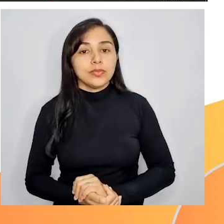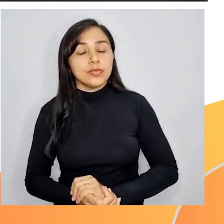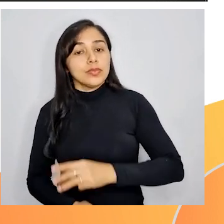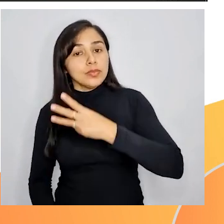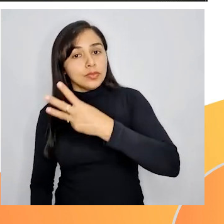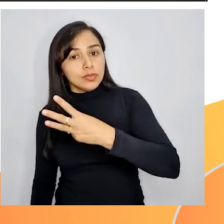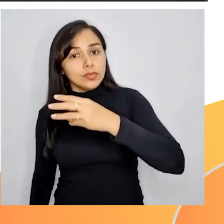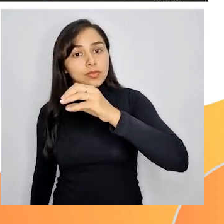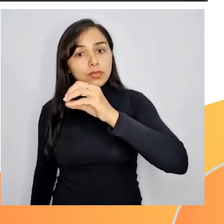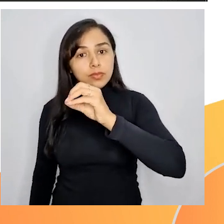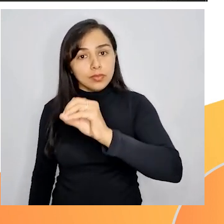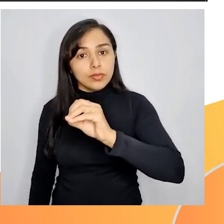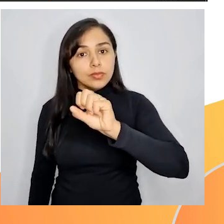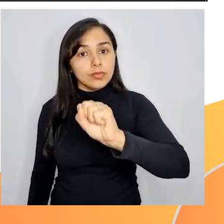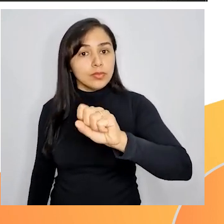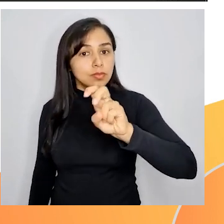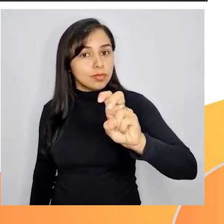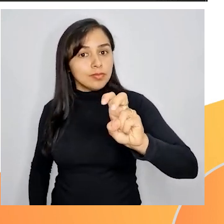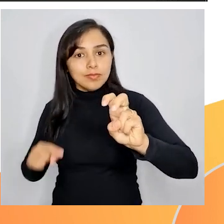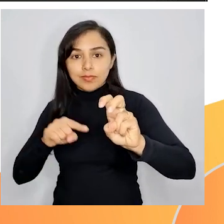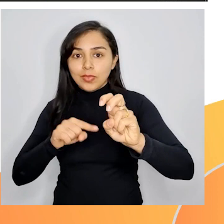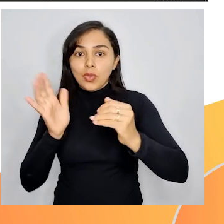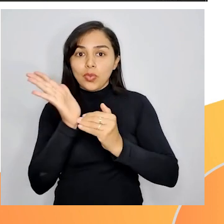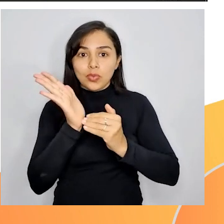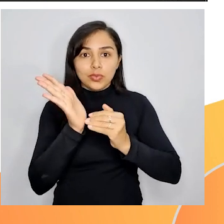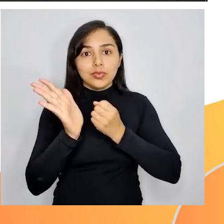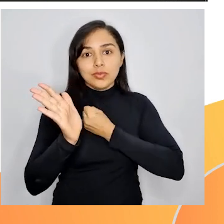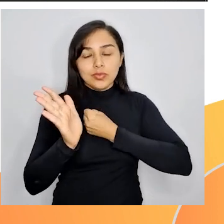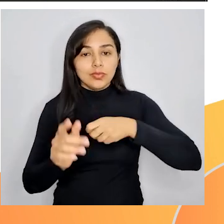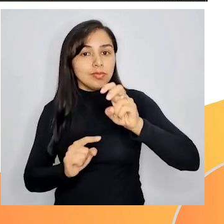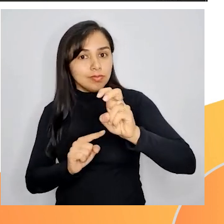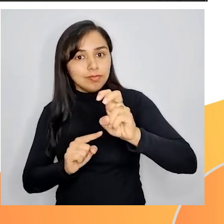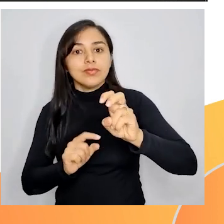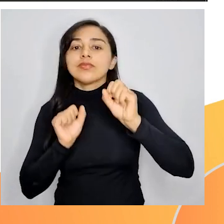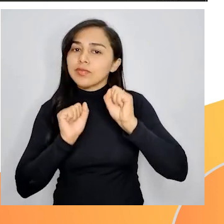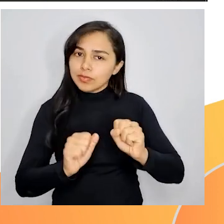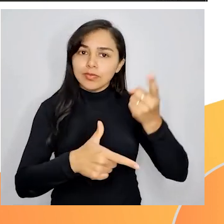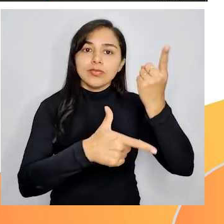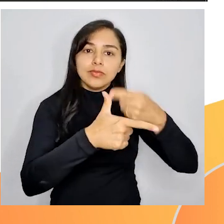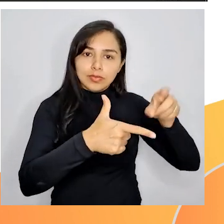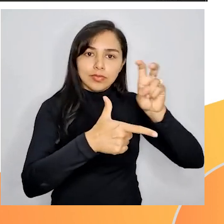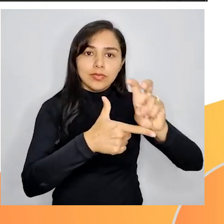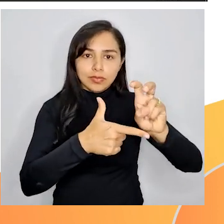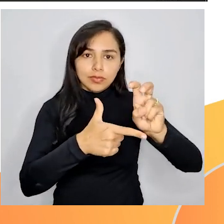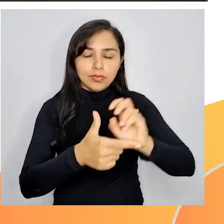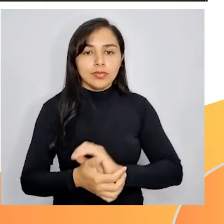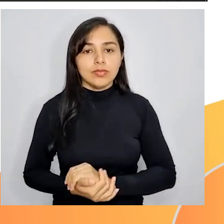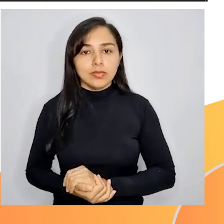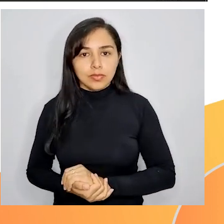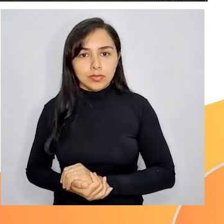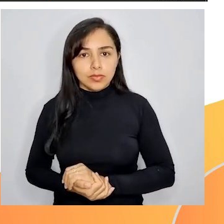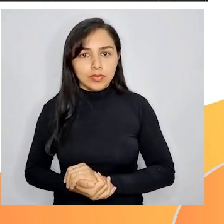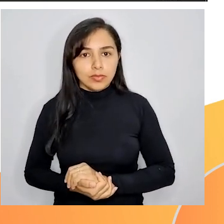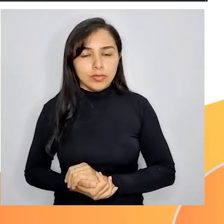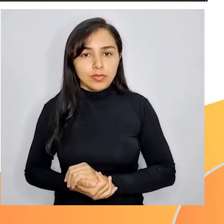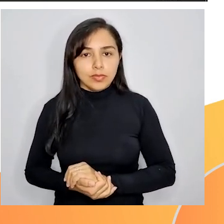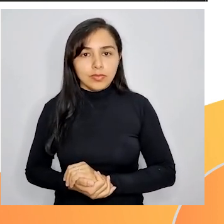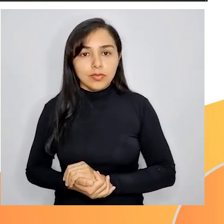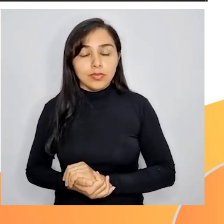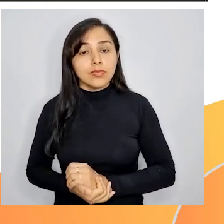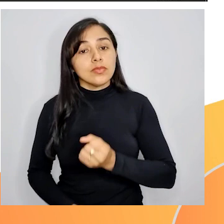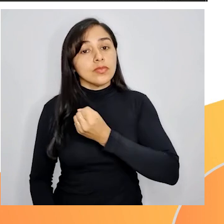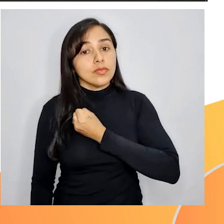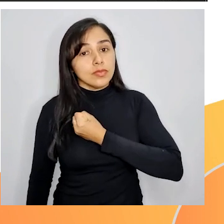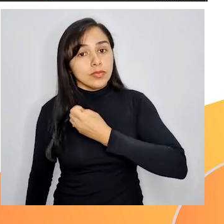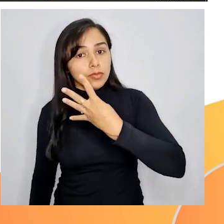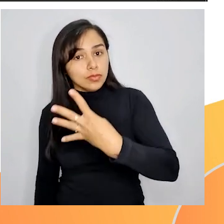.085 finaliza em 5. Por finalizar em 5, este número é divisível por 5. O